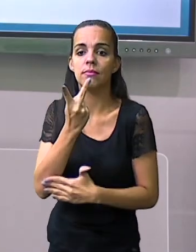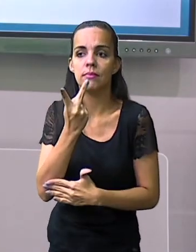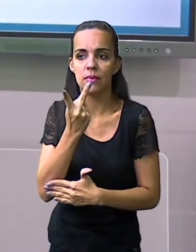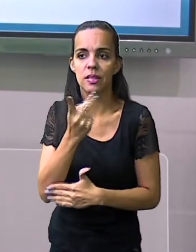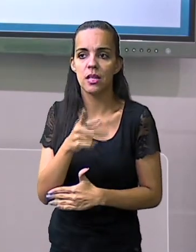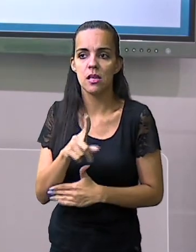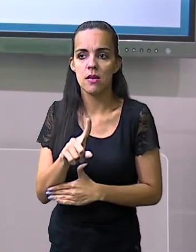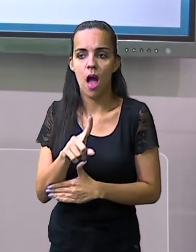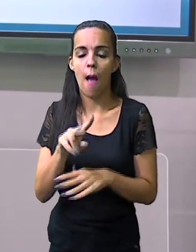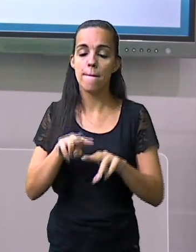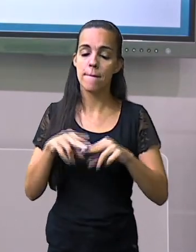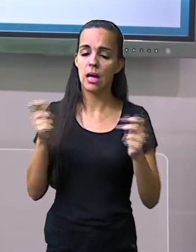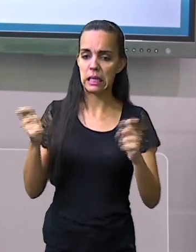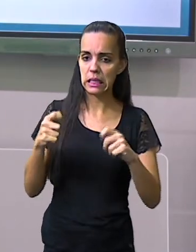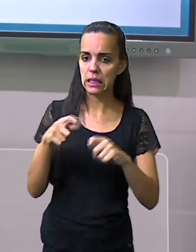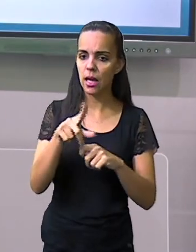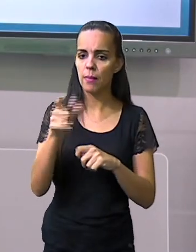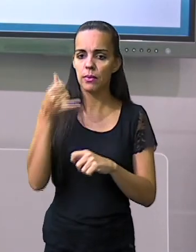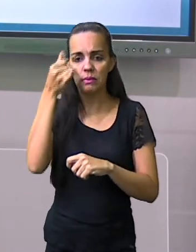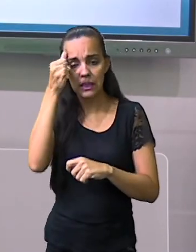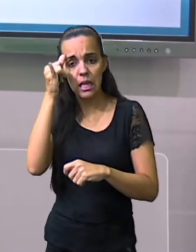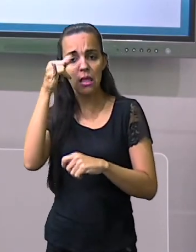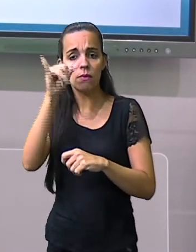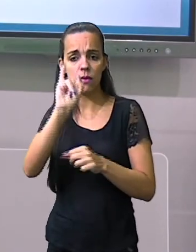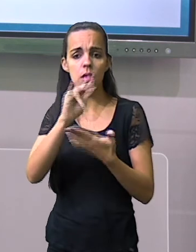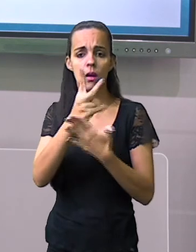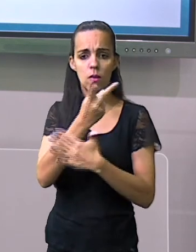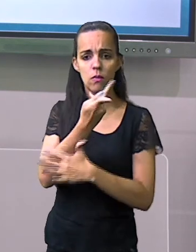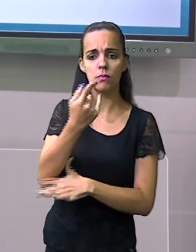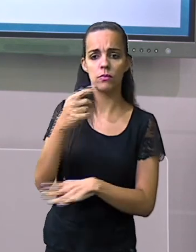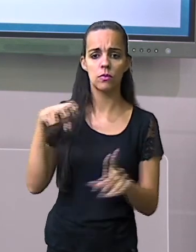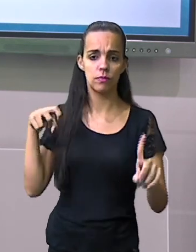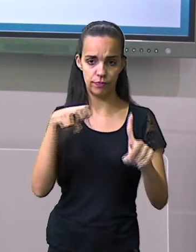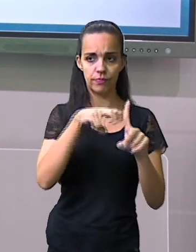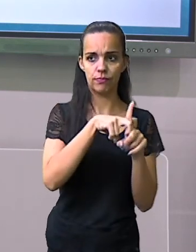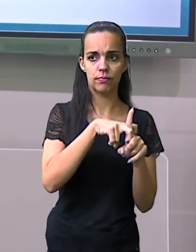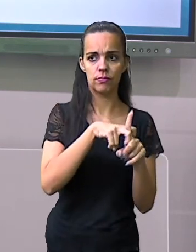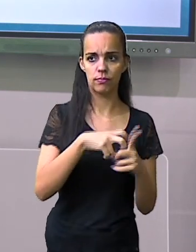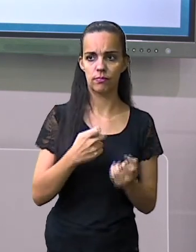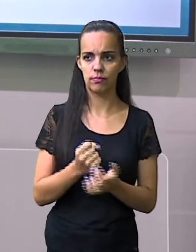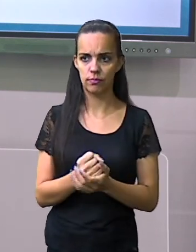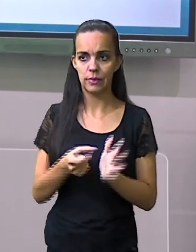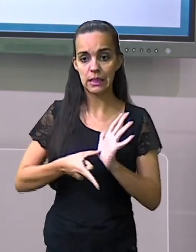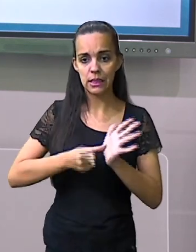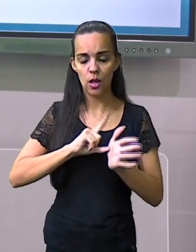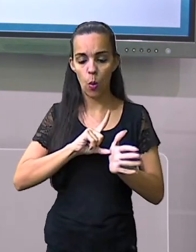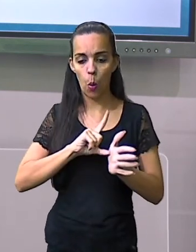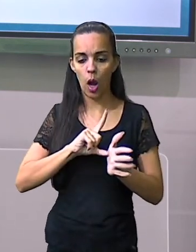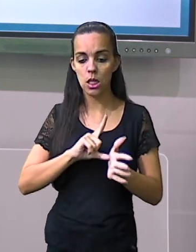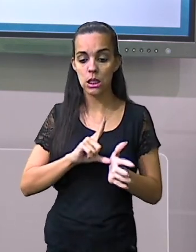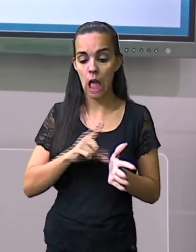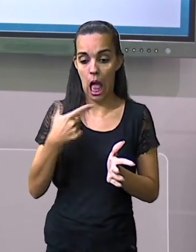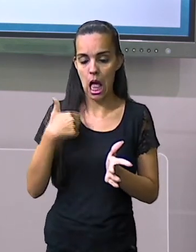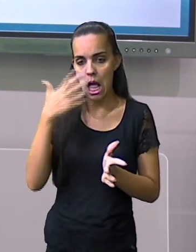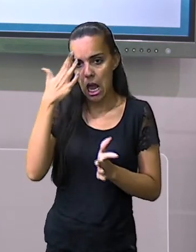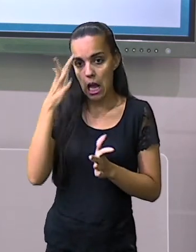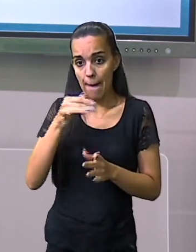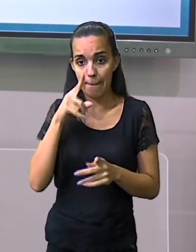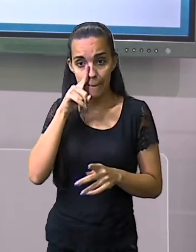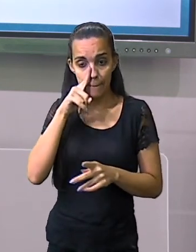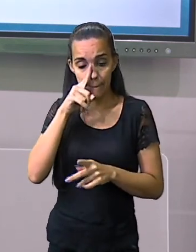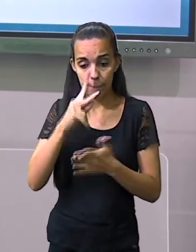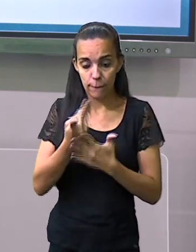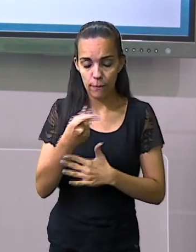antecipa algo que vai acontecer. Aqui, nós estamos antecipando os cuidados pra que